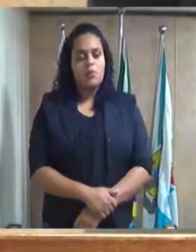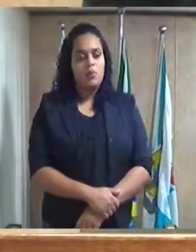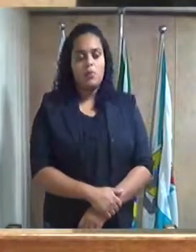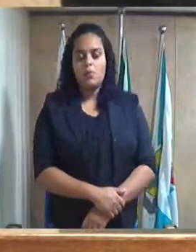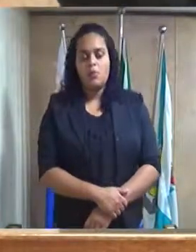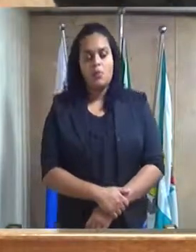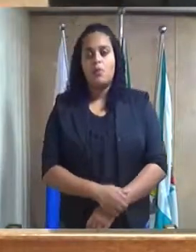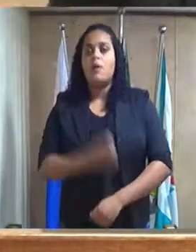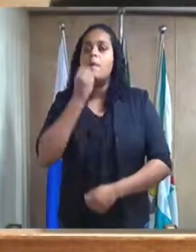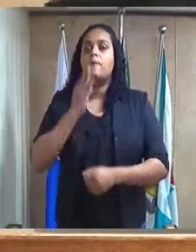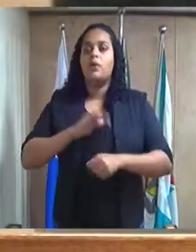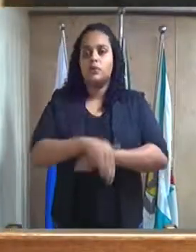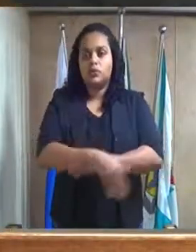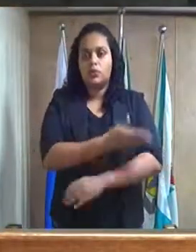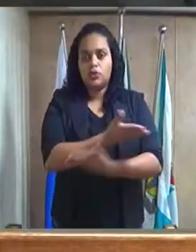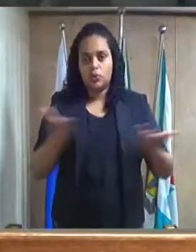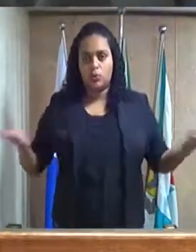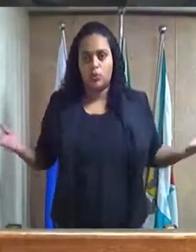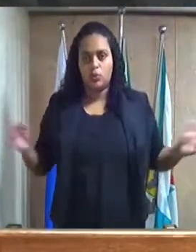Boa noite a todos,